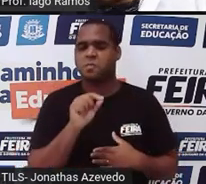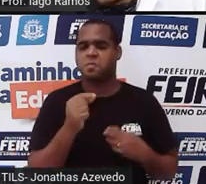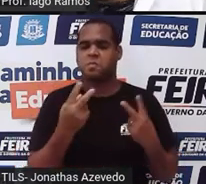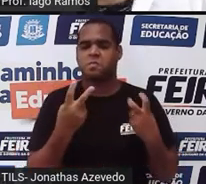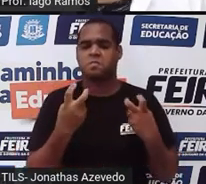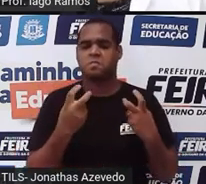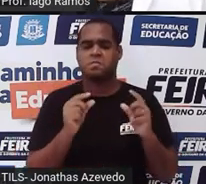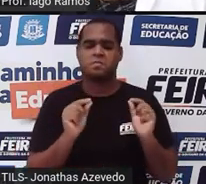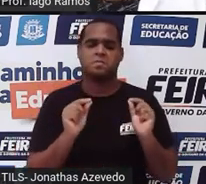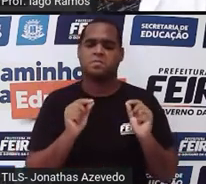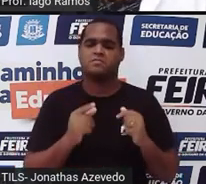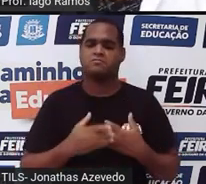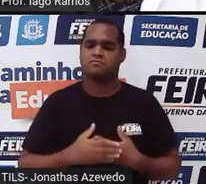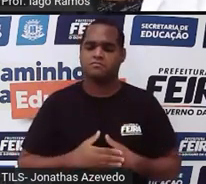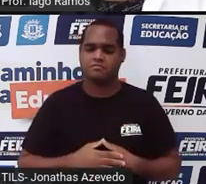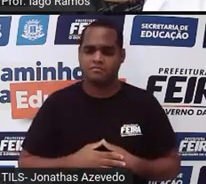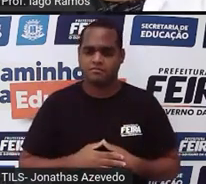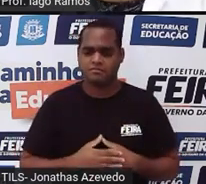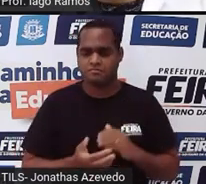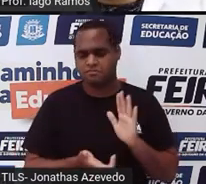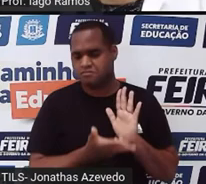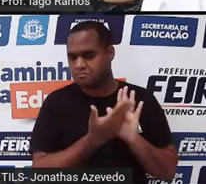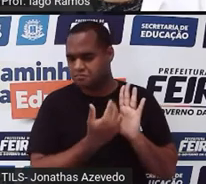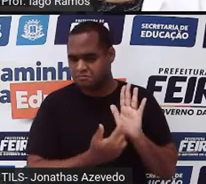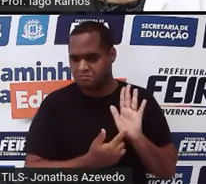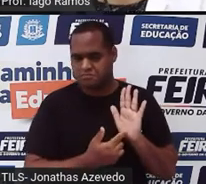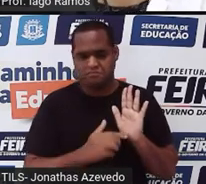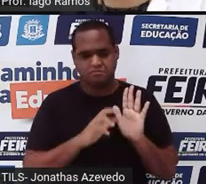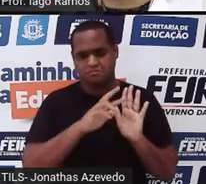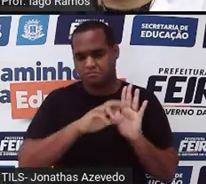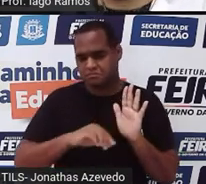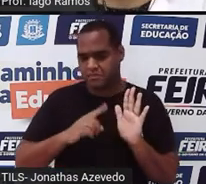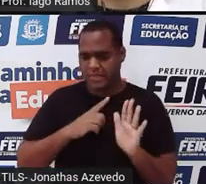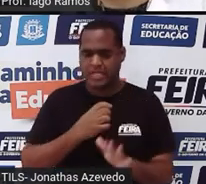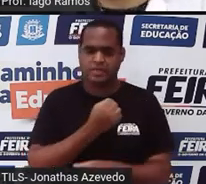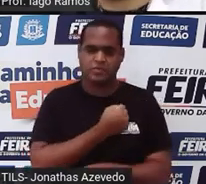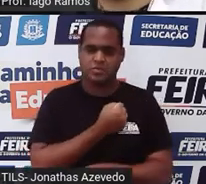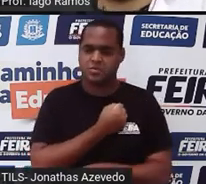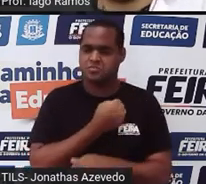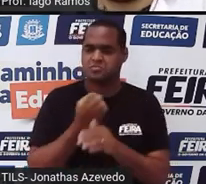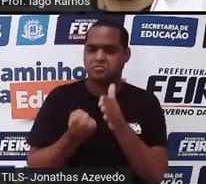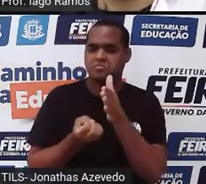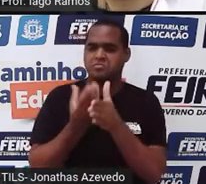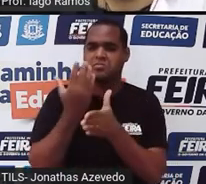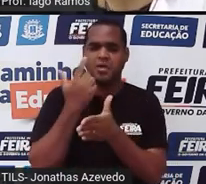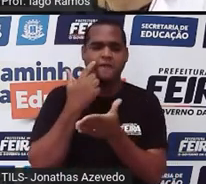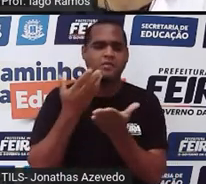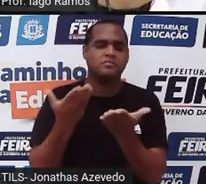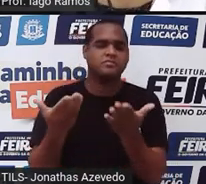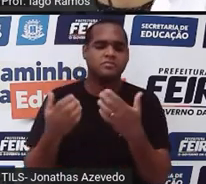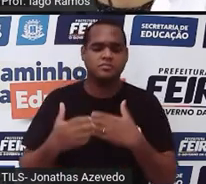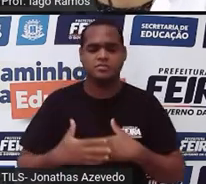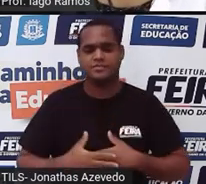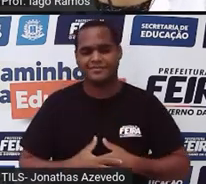percebeu com essas figuras, com esses números que apareceram aí, tá?